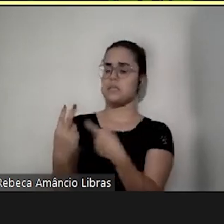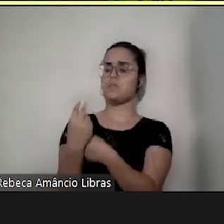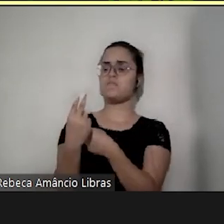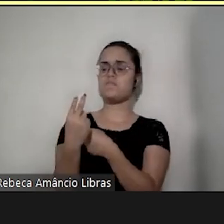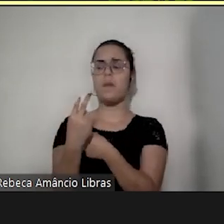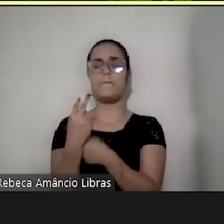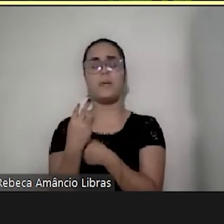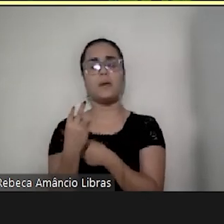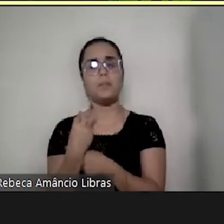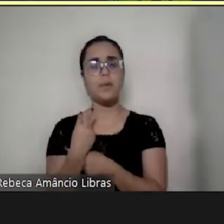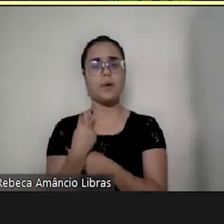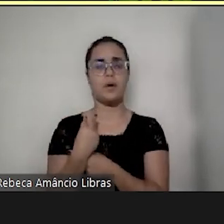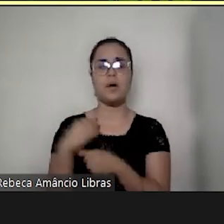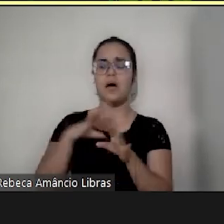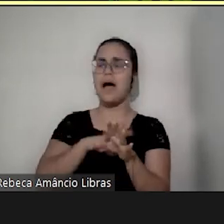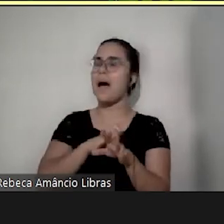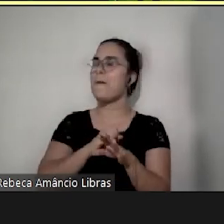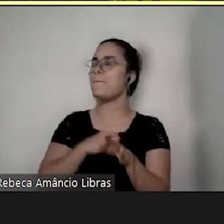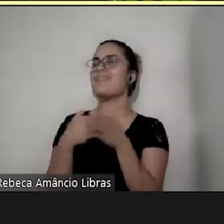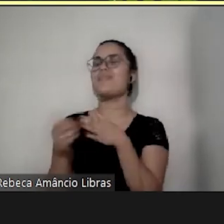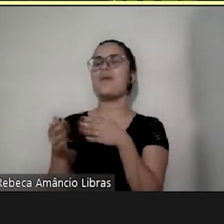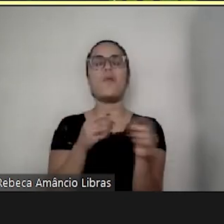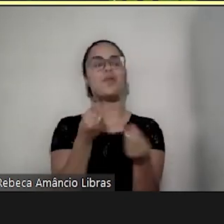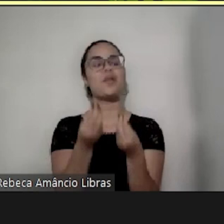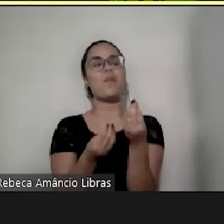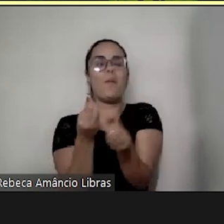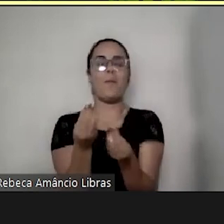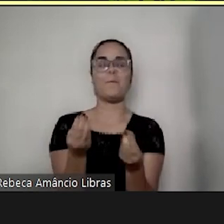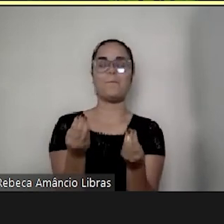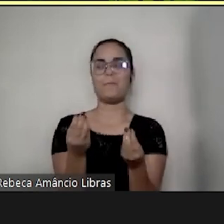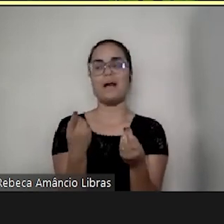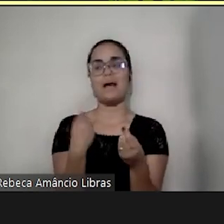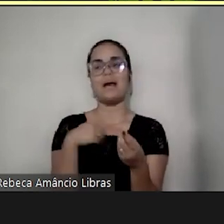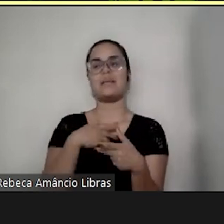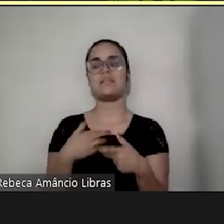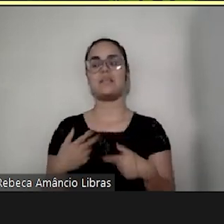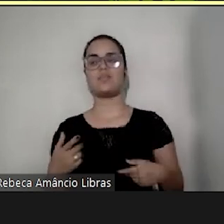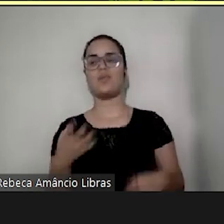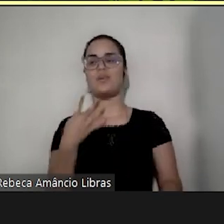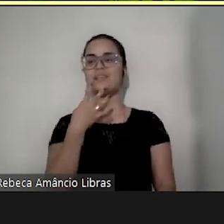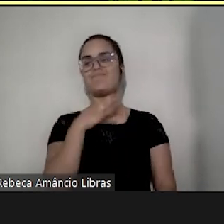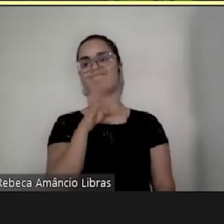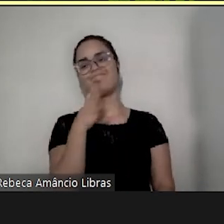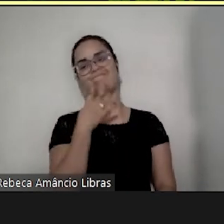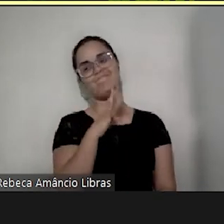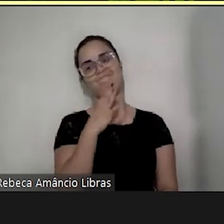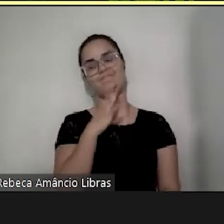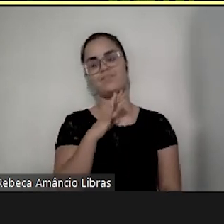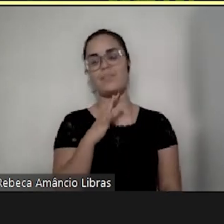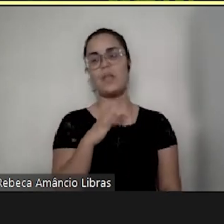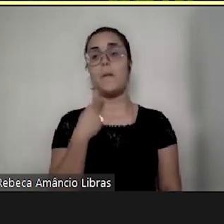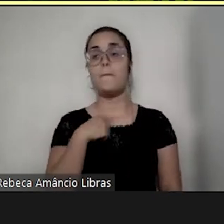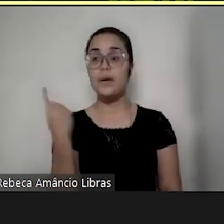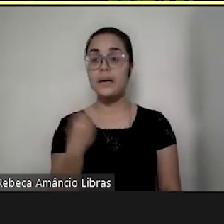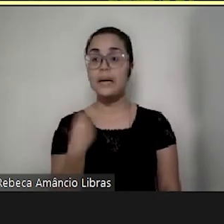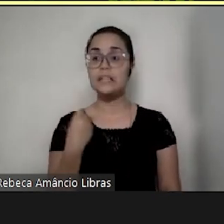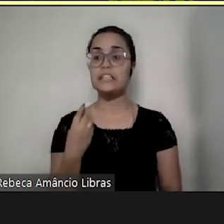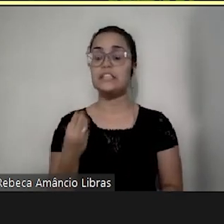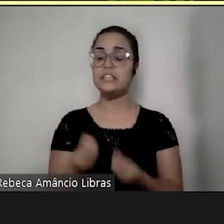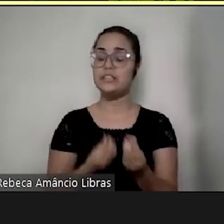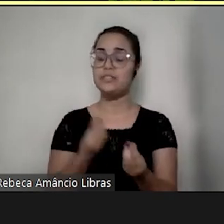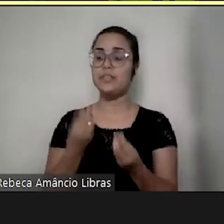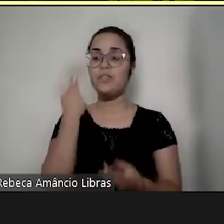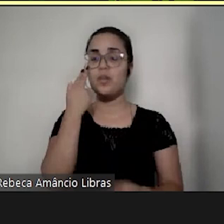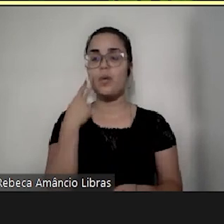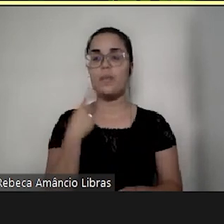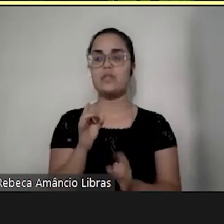Amado incondicionalmente? Essas coisas eu não conhecia, porque a gente age no automático,